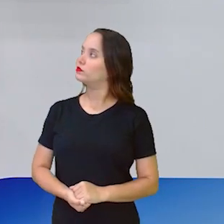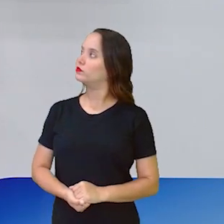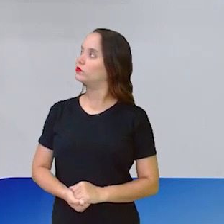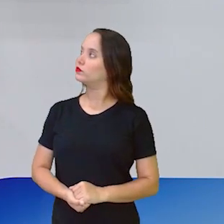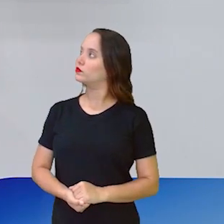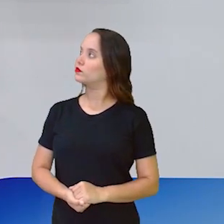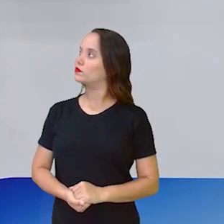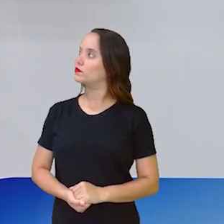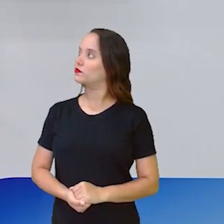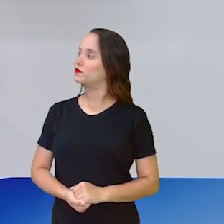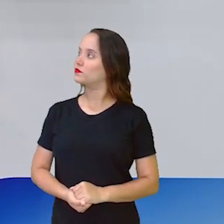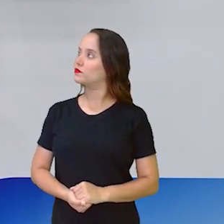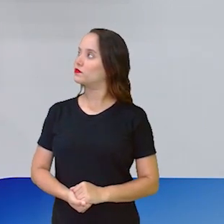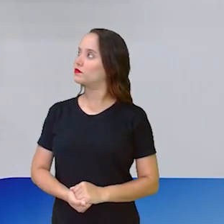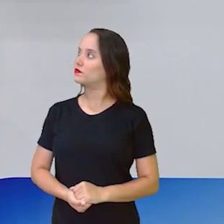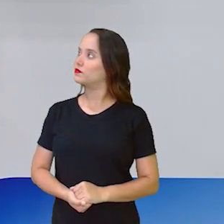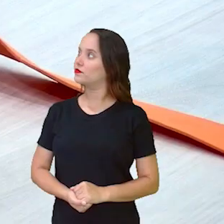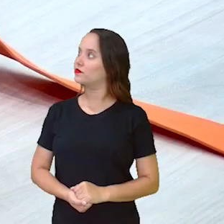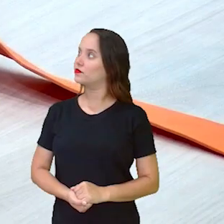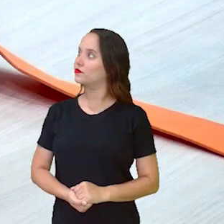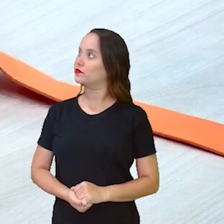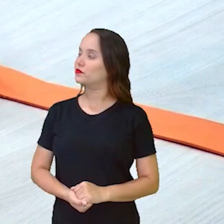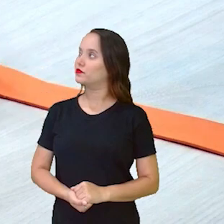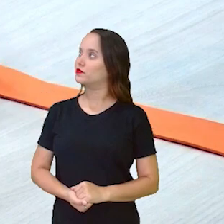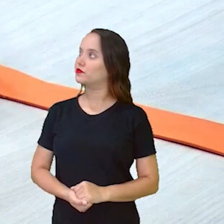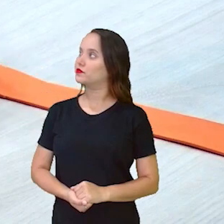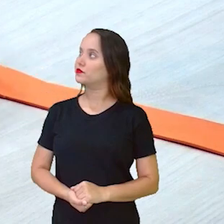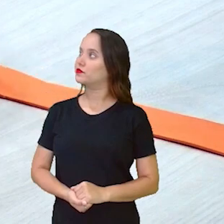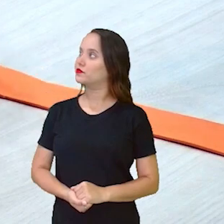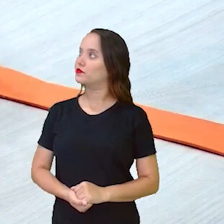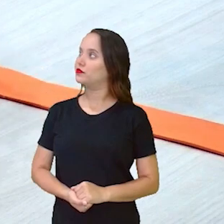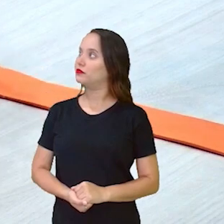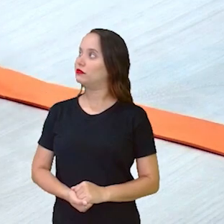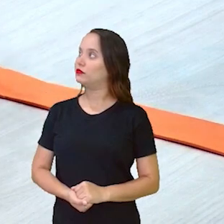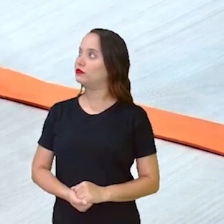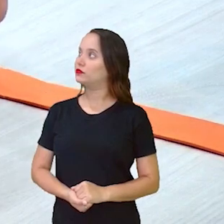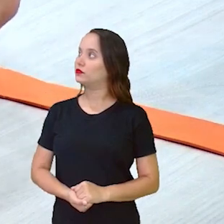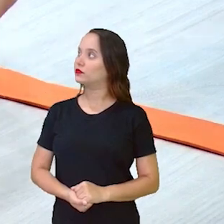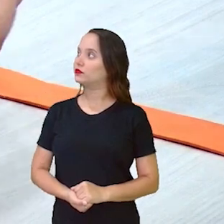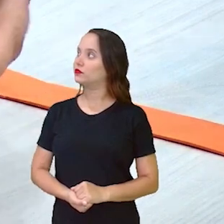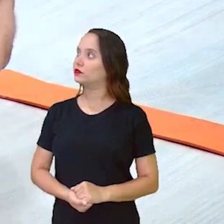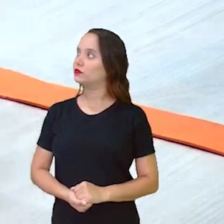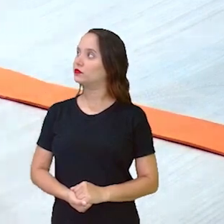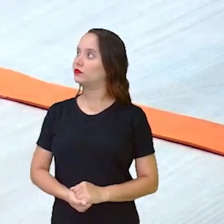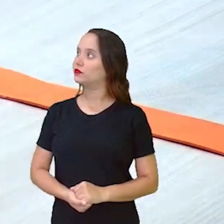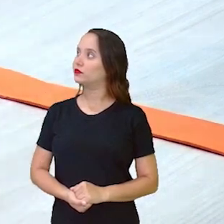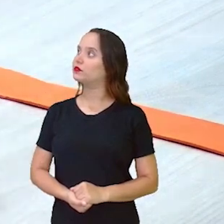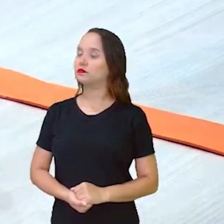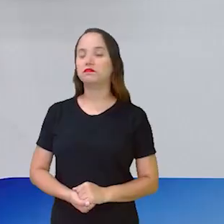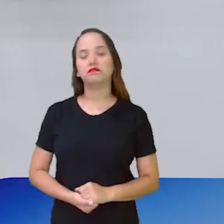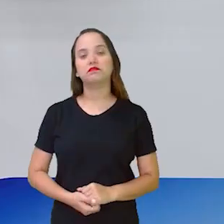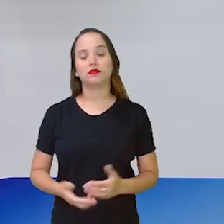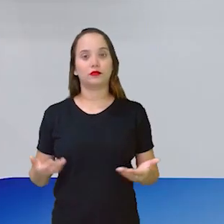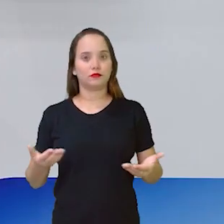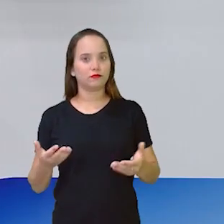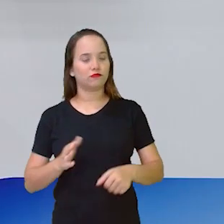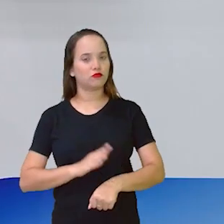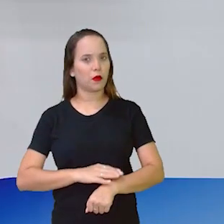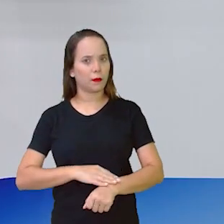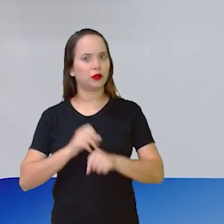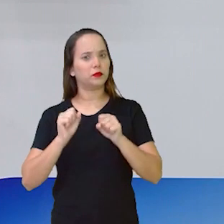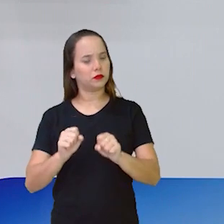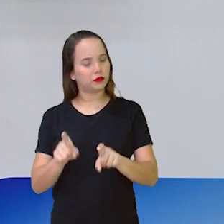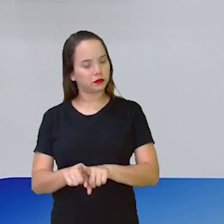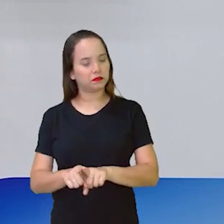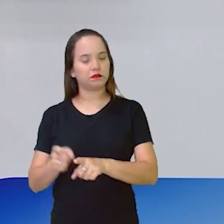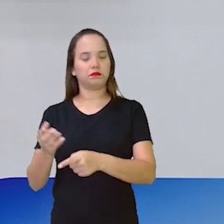Então, vamos lá, de um lado e do outro, né? Nesse momento também pode pedir a